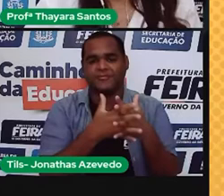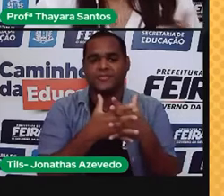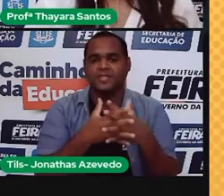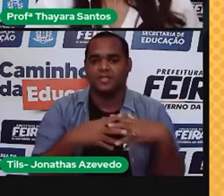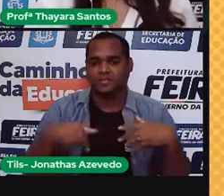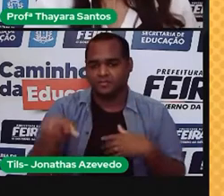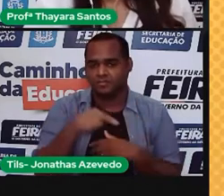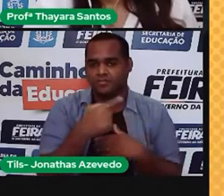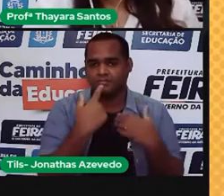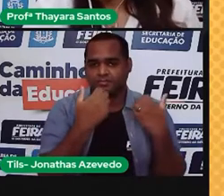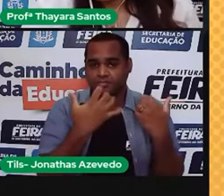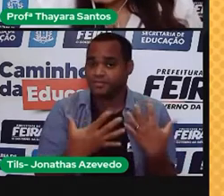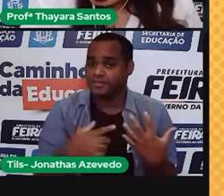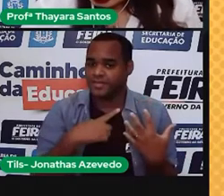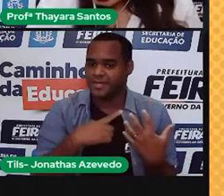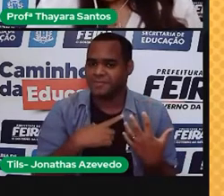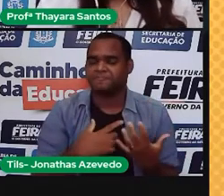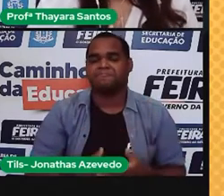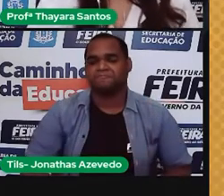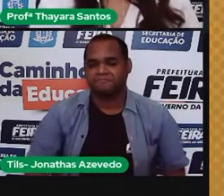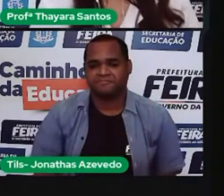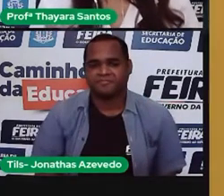popularmente chama hoje de meme, né?